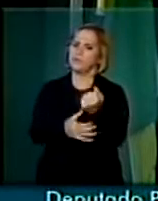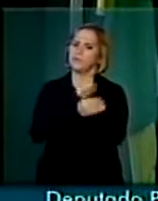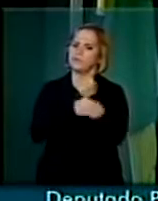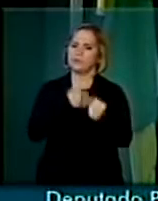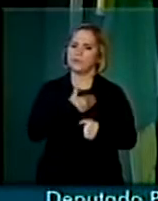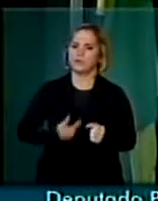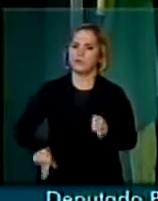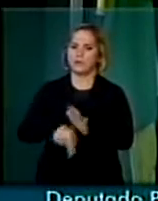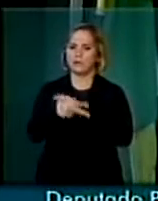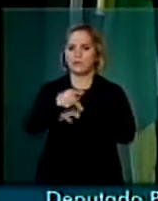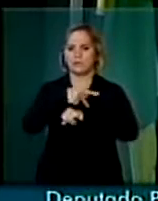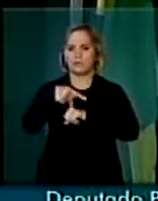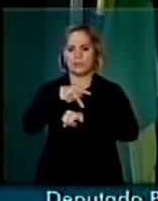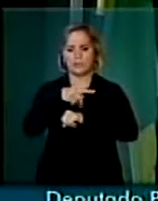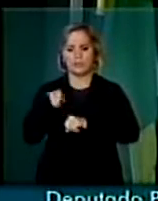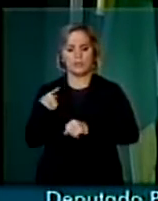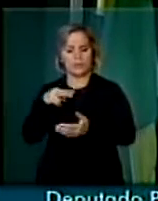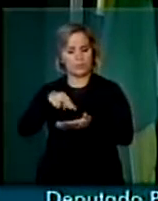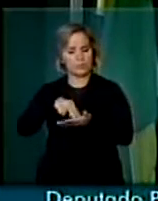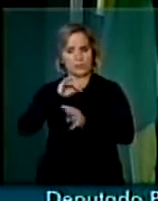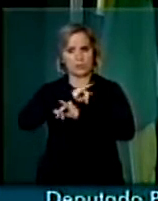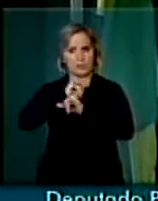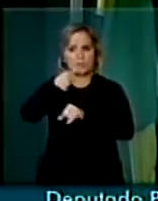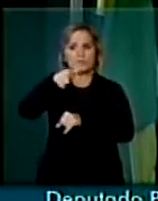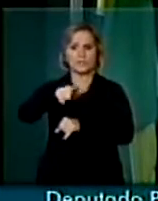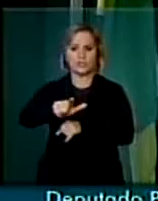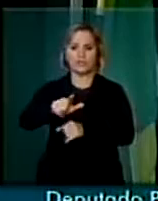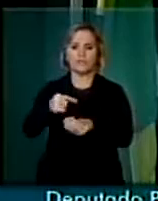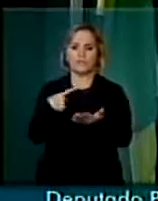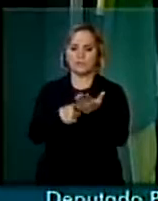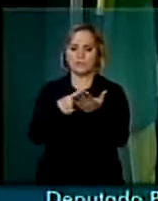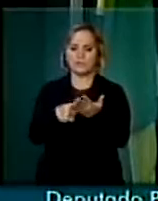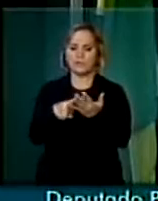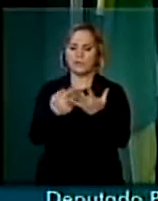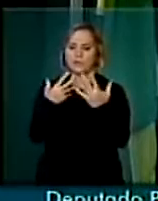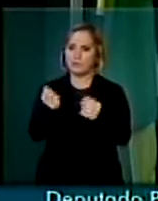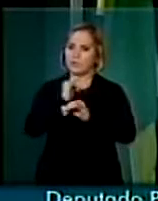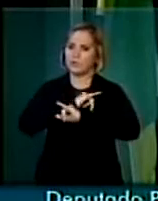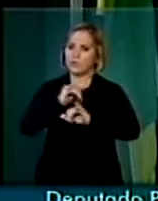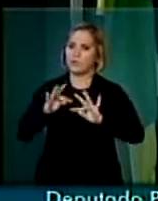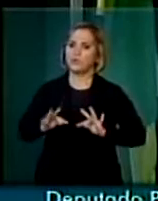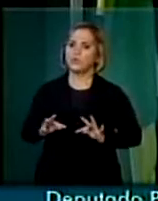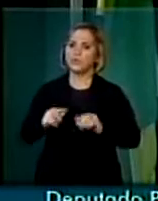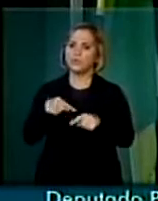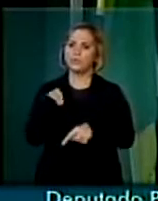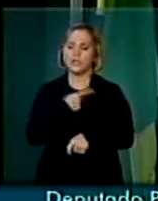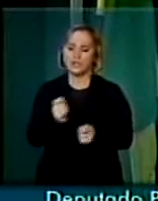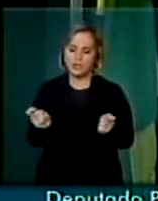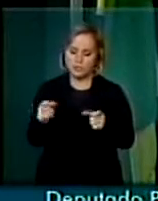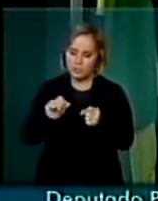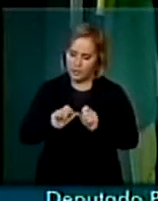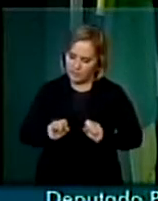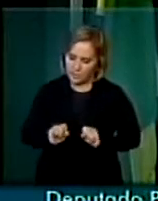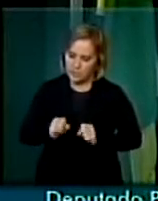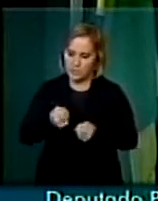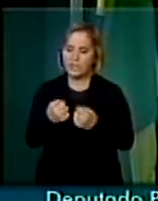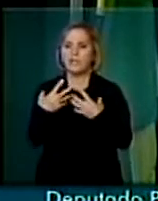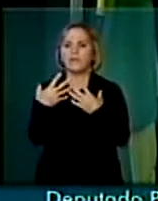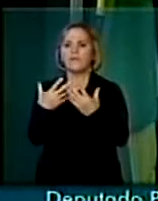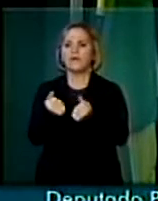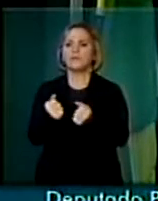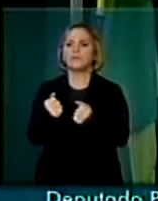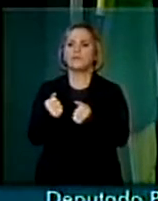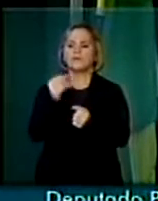pública. E eu estou aqui para reafirmar esta posição e para anunciar que vamos fazer tudo o que for possível para que este tema seja votado